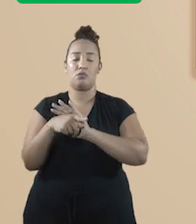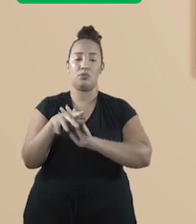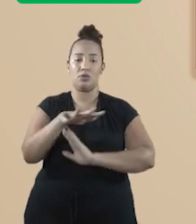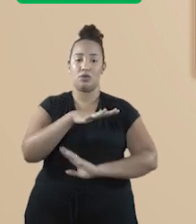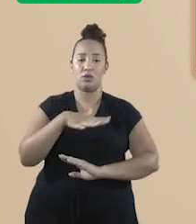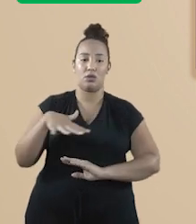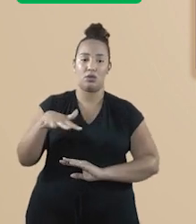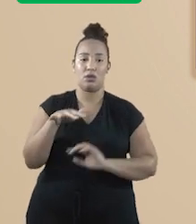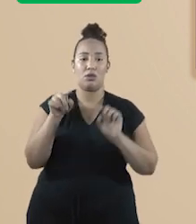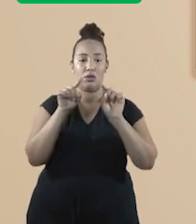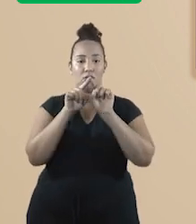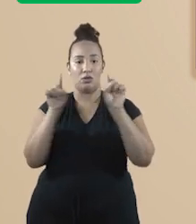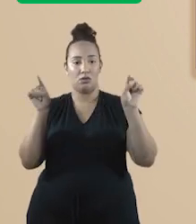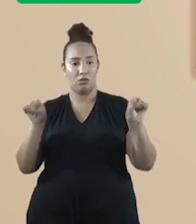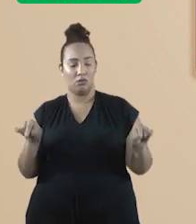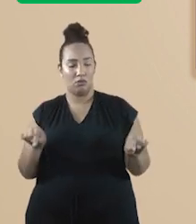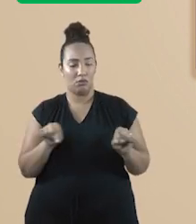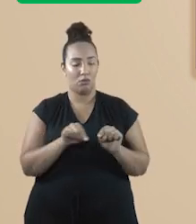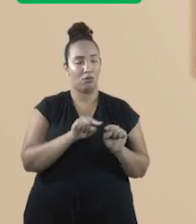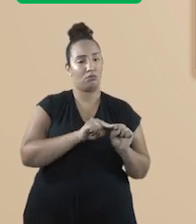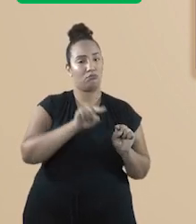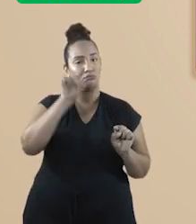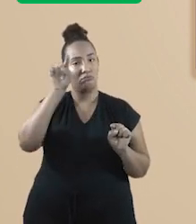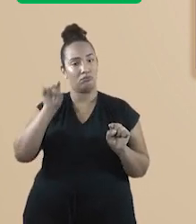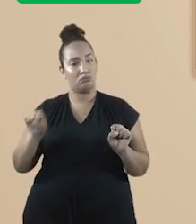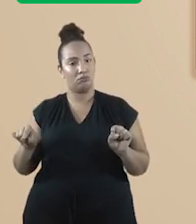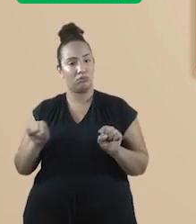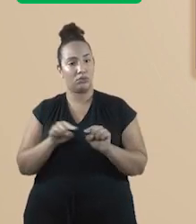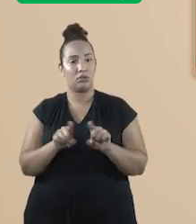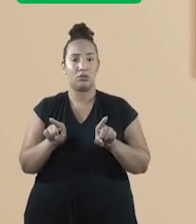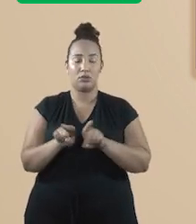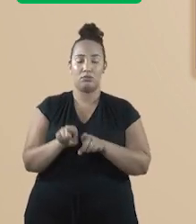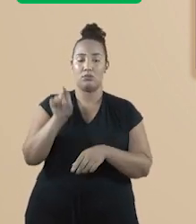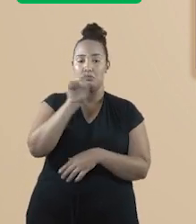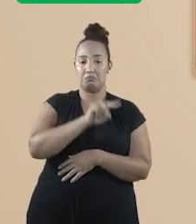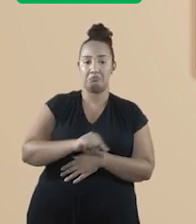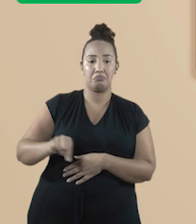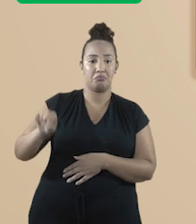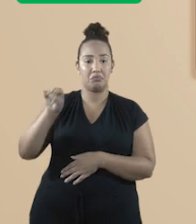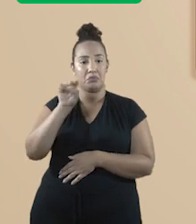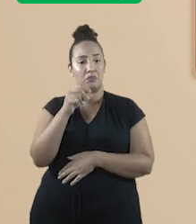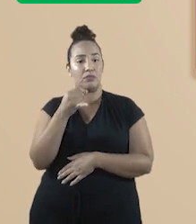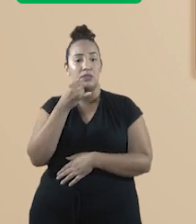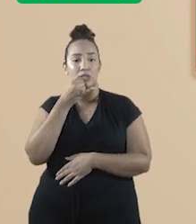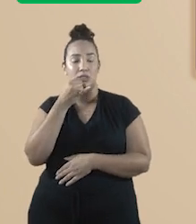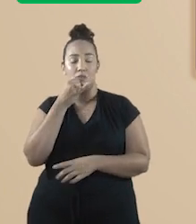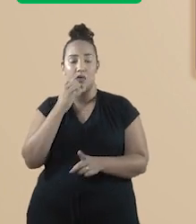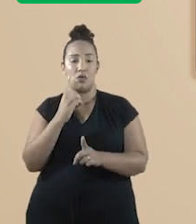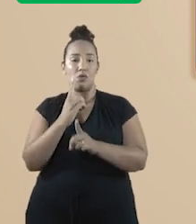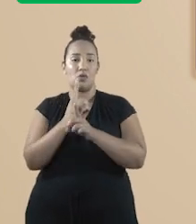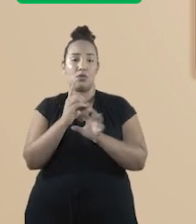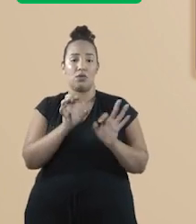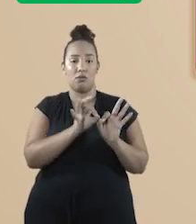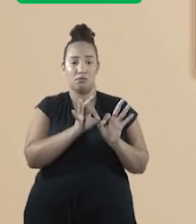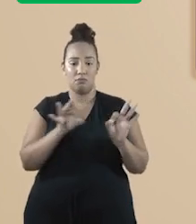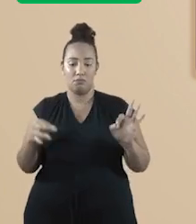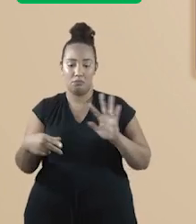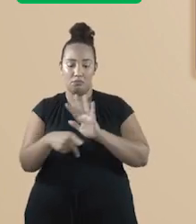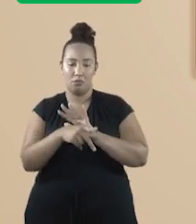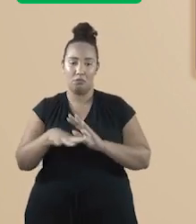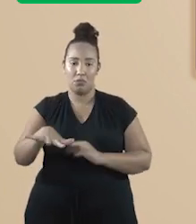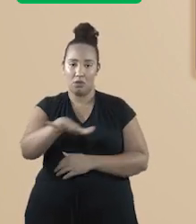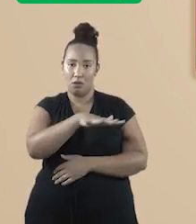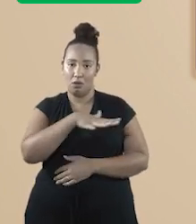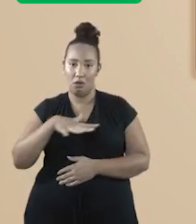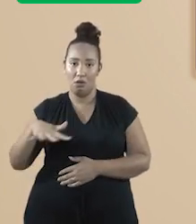quadriláteros, triângulos e círculos, em situações como determinar medida de terrenos.